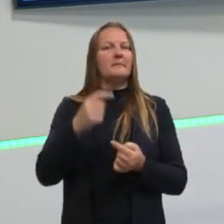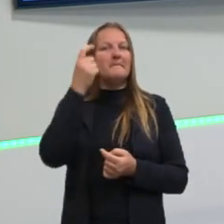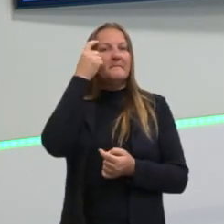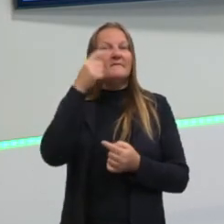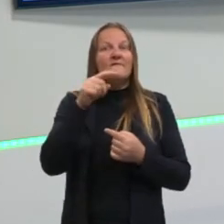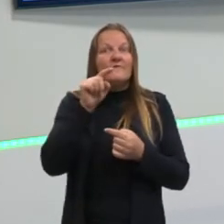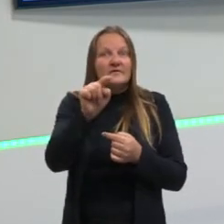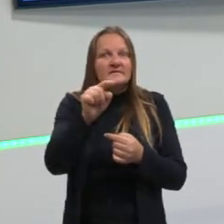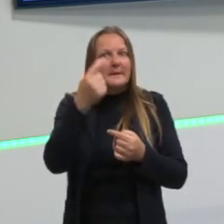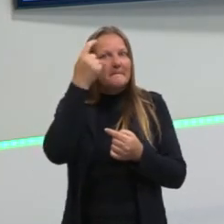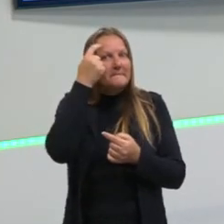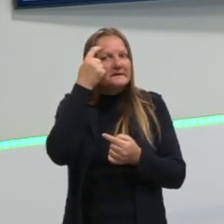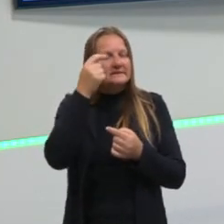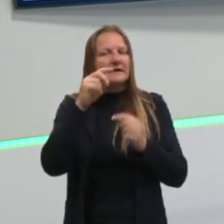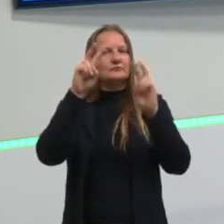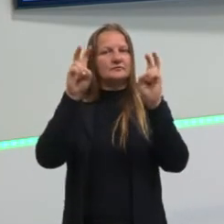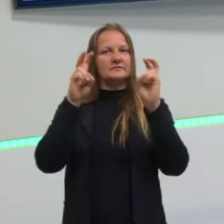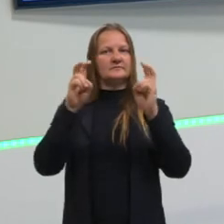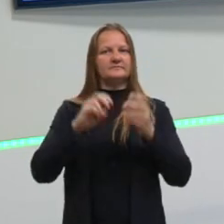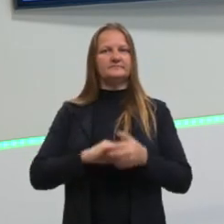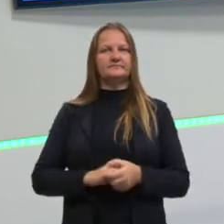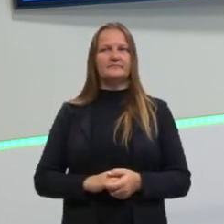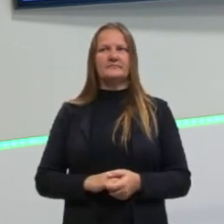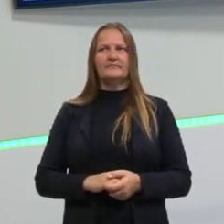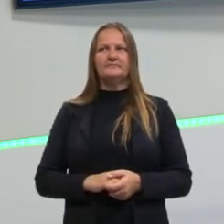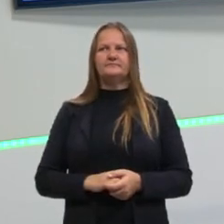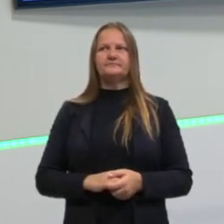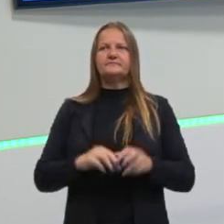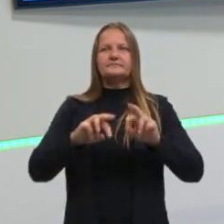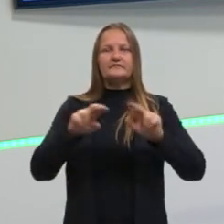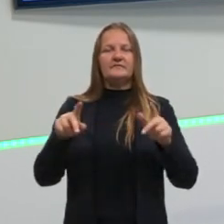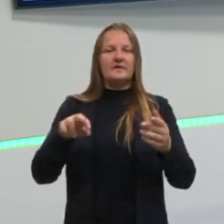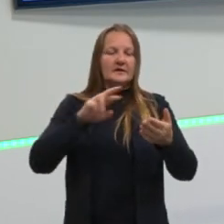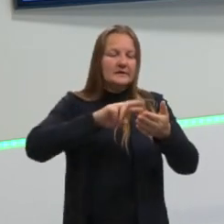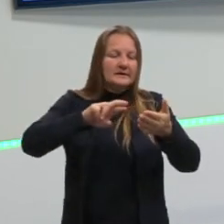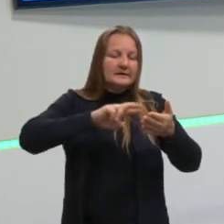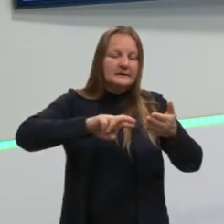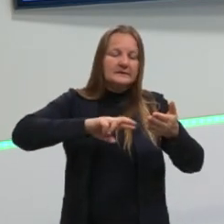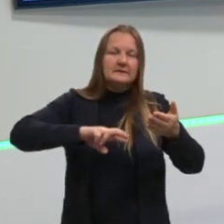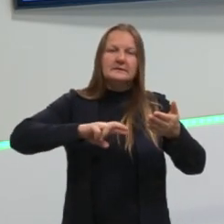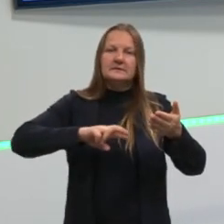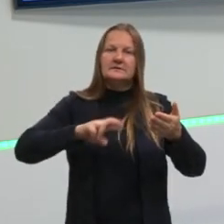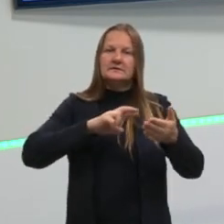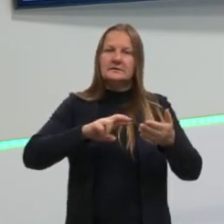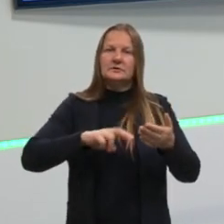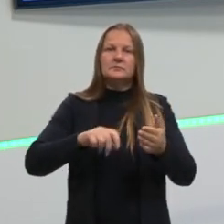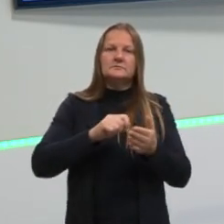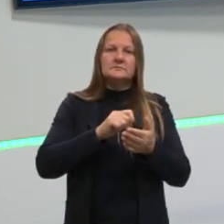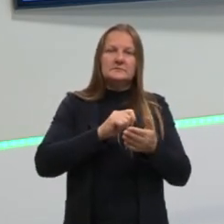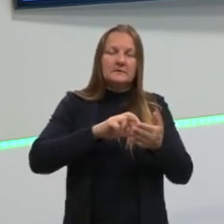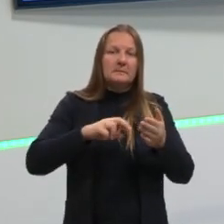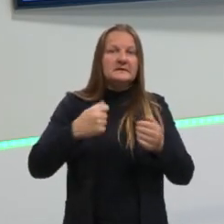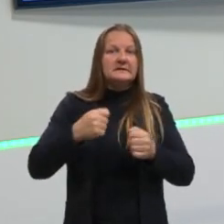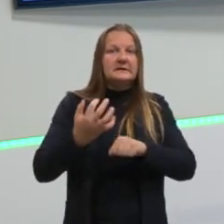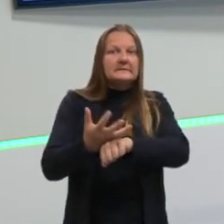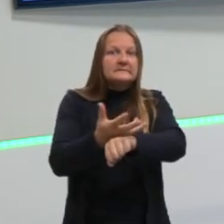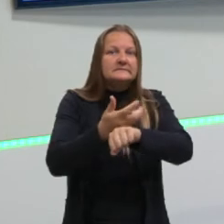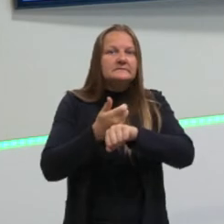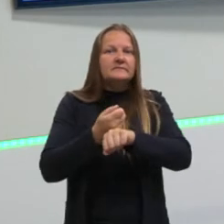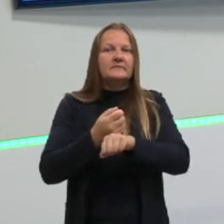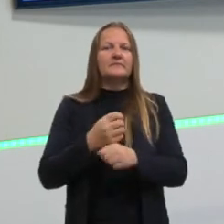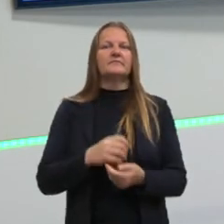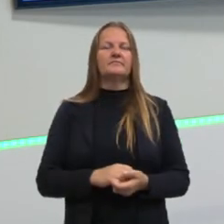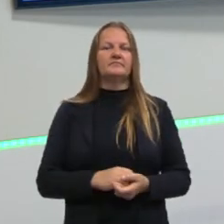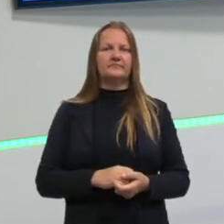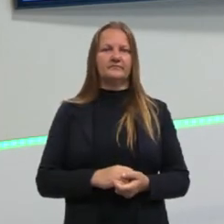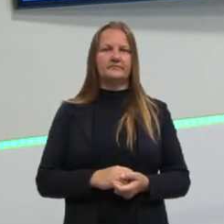pensar sobre. É muito diferente, por exemplo, da redação, que vocês escrevem com o objetivo de convencer alguém